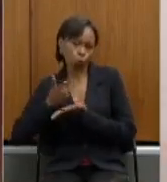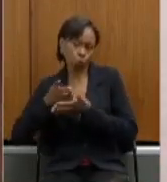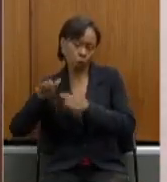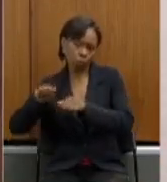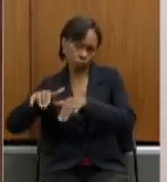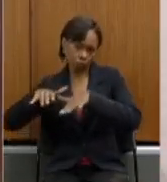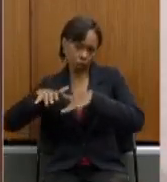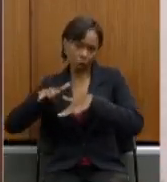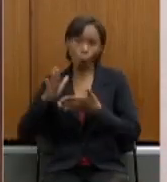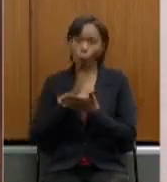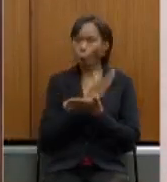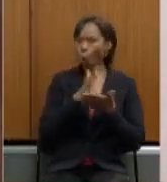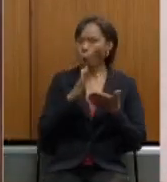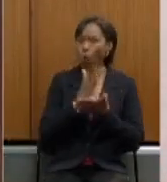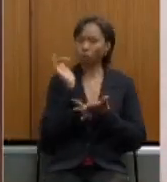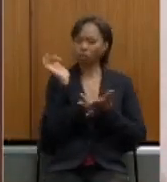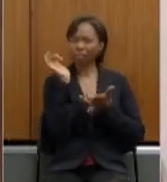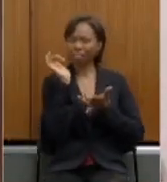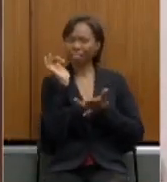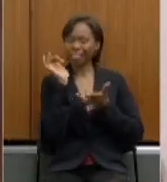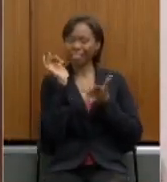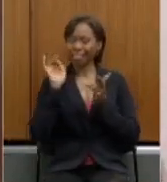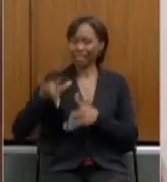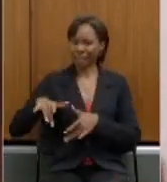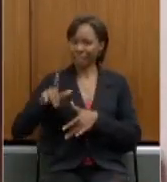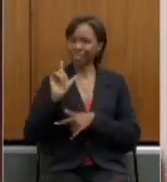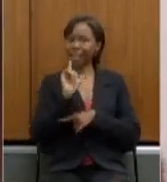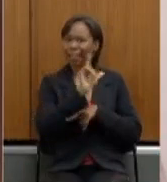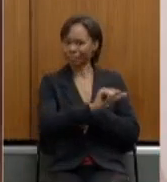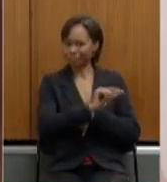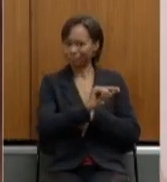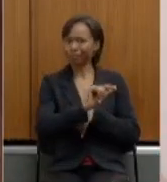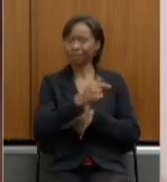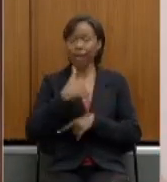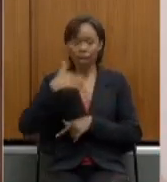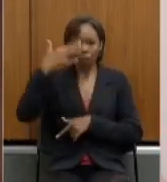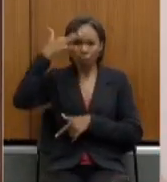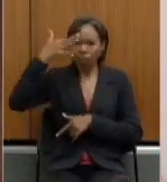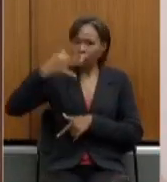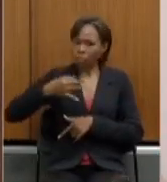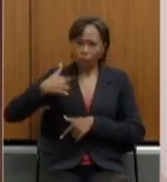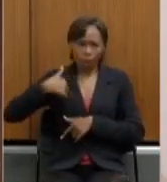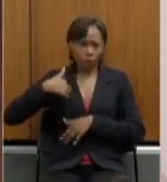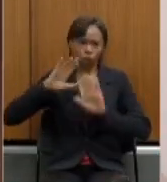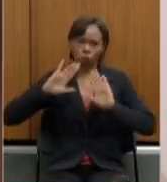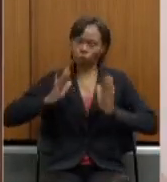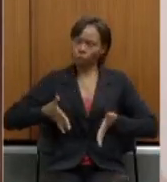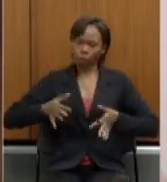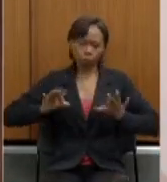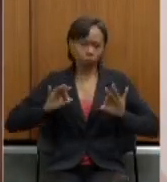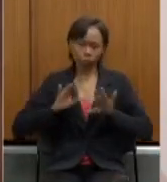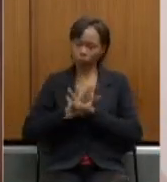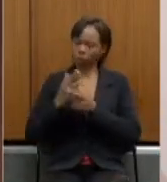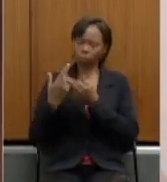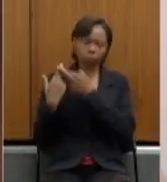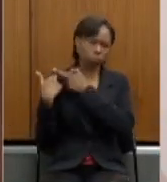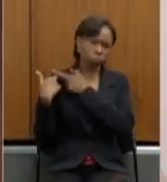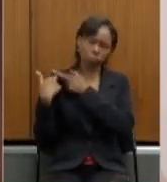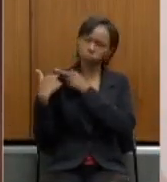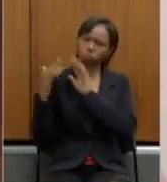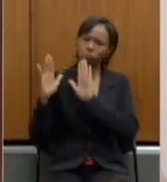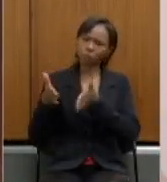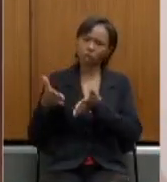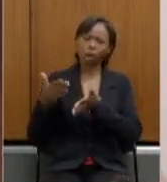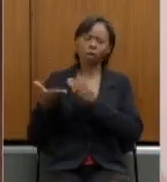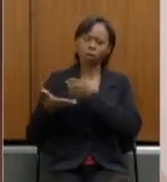saíram se evadiram do plenário eu tinha certeza que eu tinha feito o meu papel com base sindical com base do governo